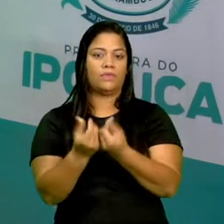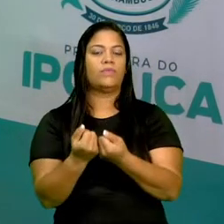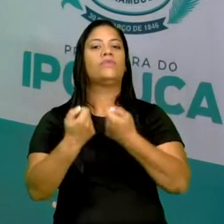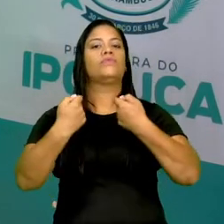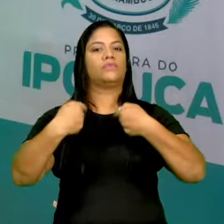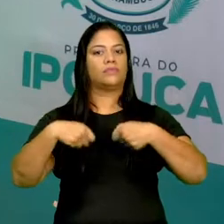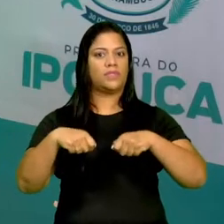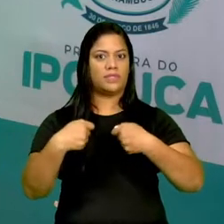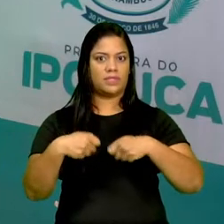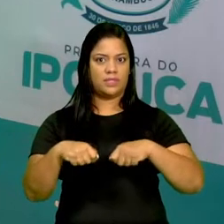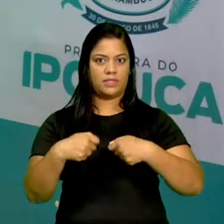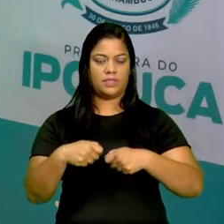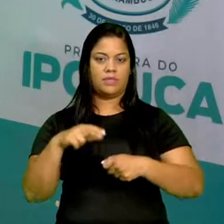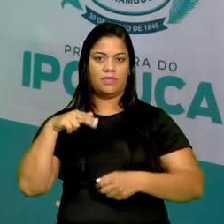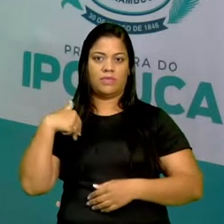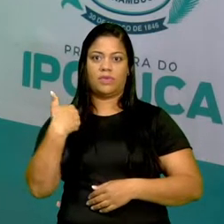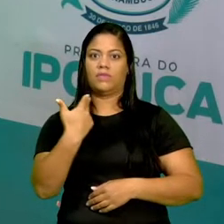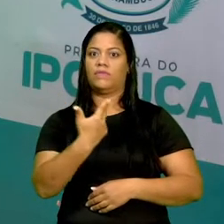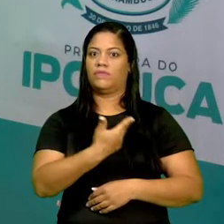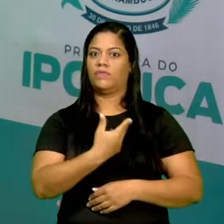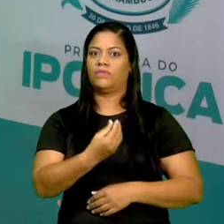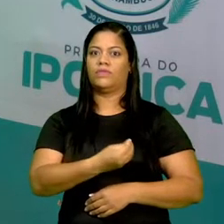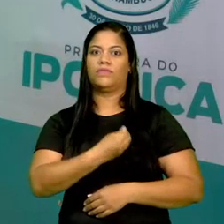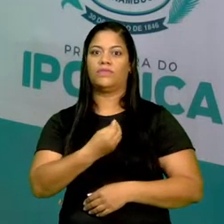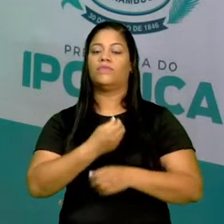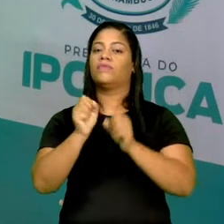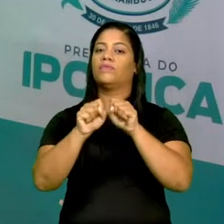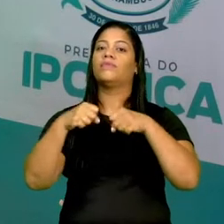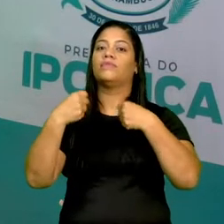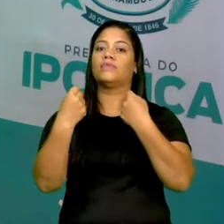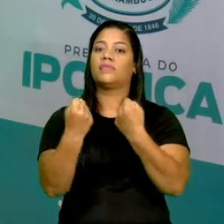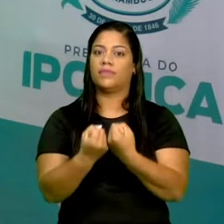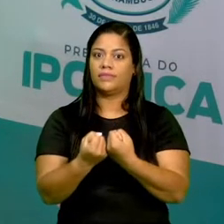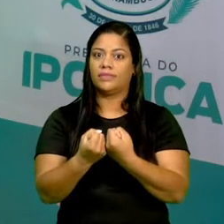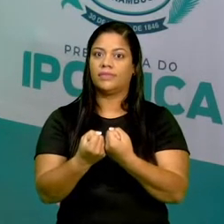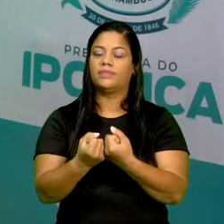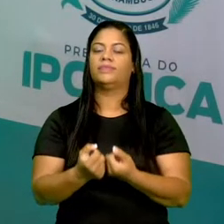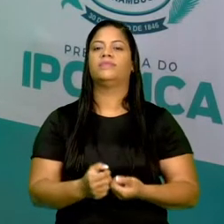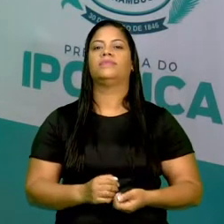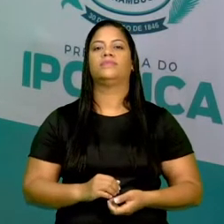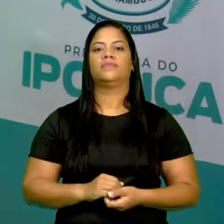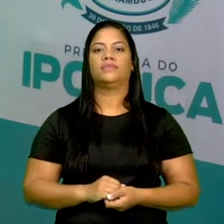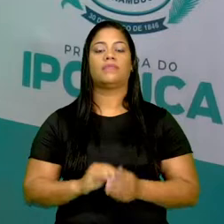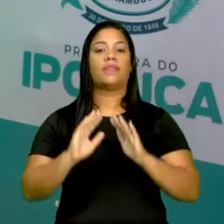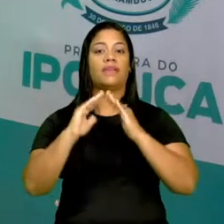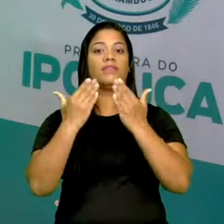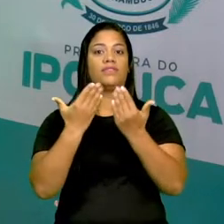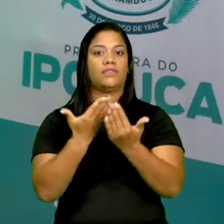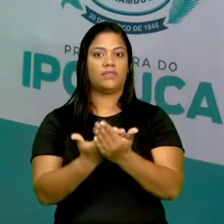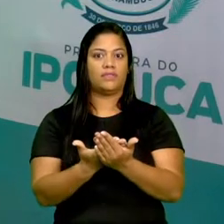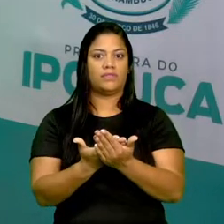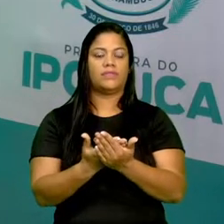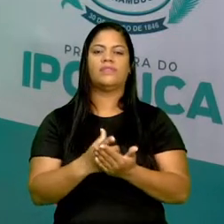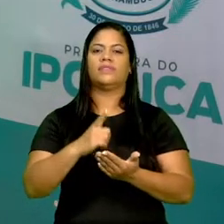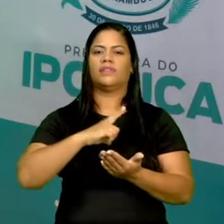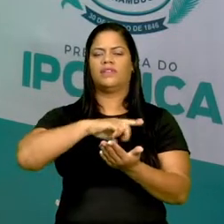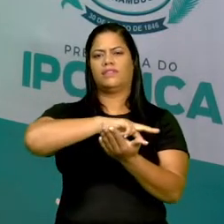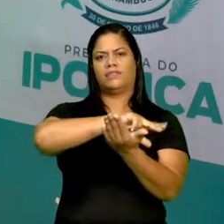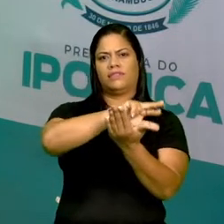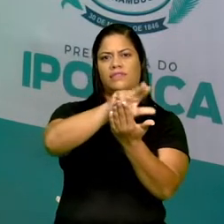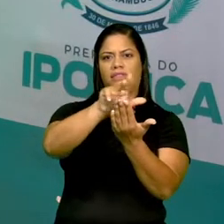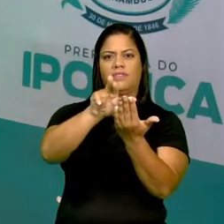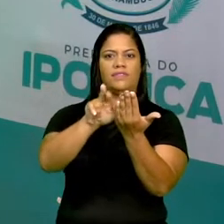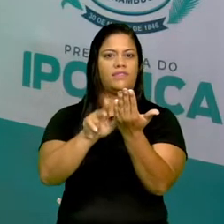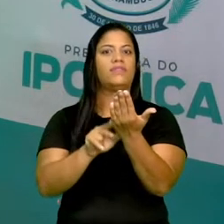necessário para o nosso convívio social. E aí a escola tem diversos